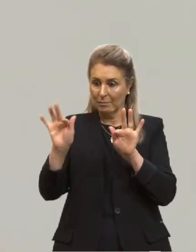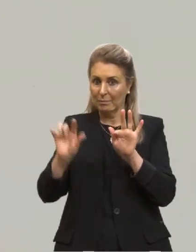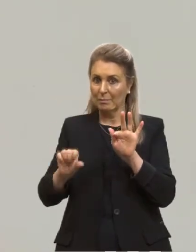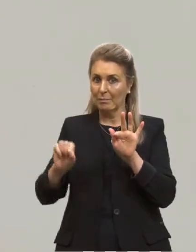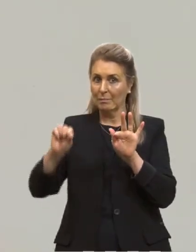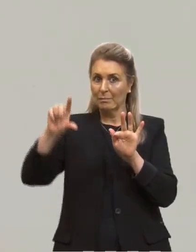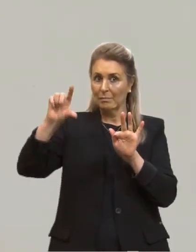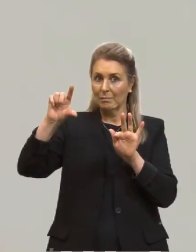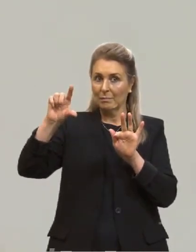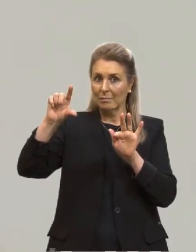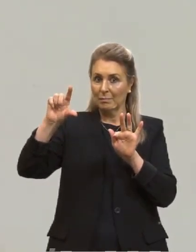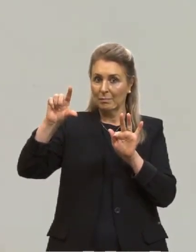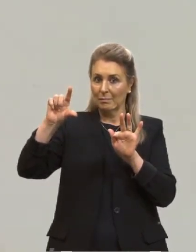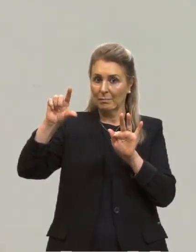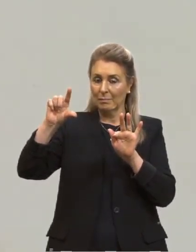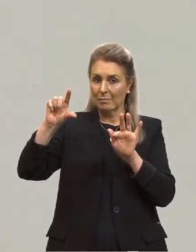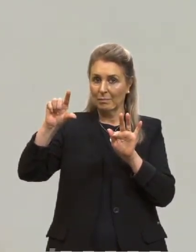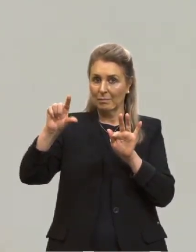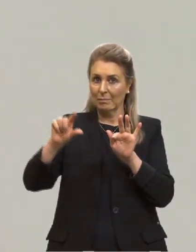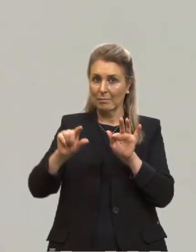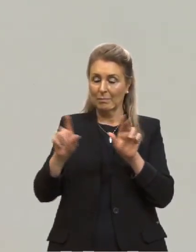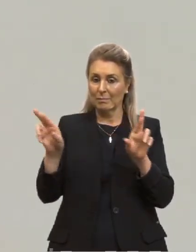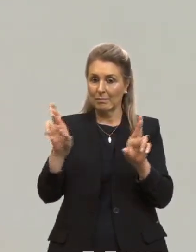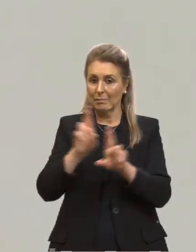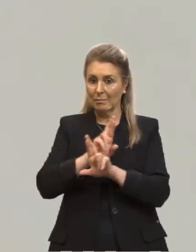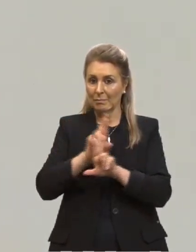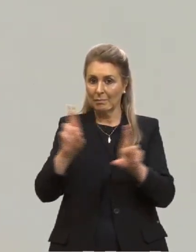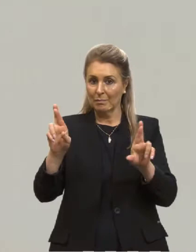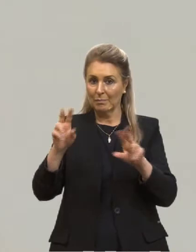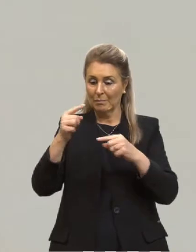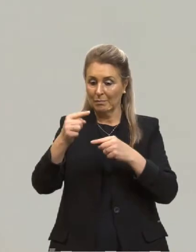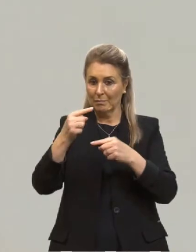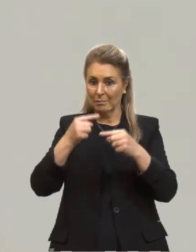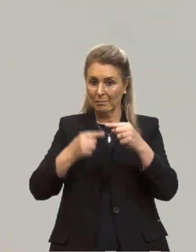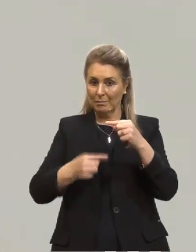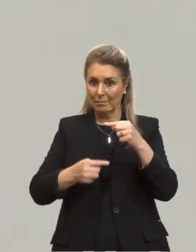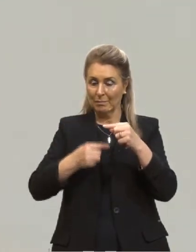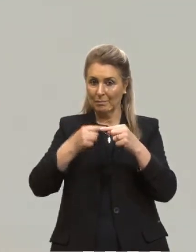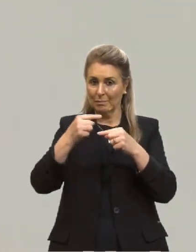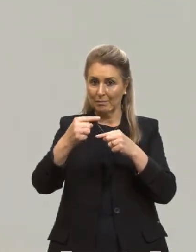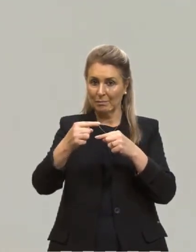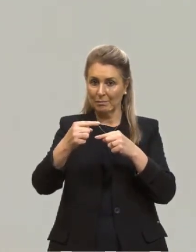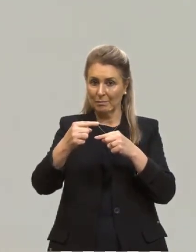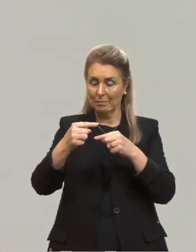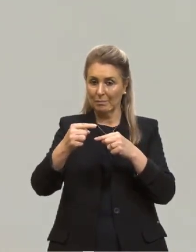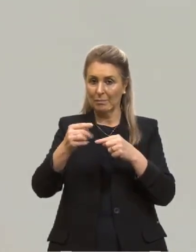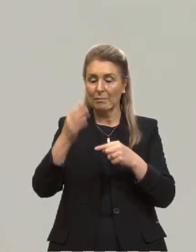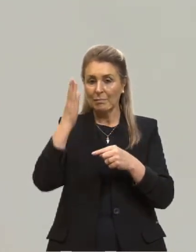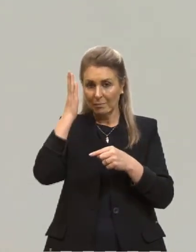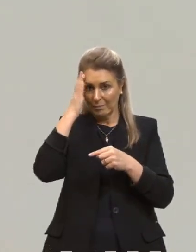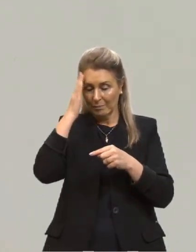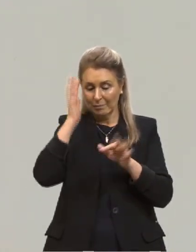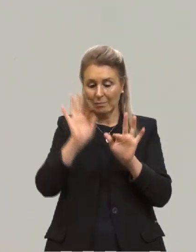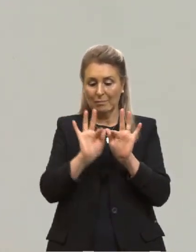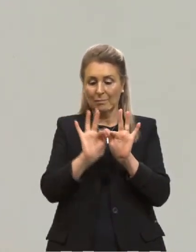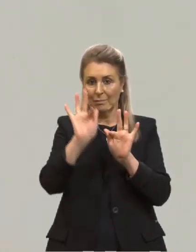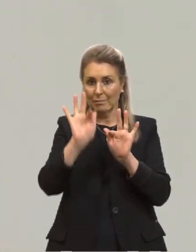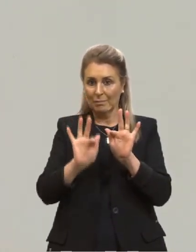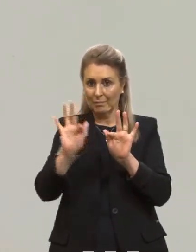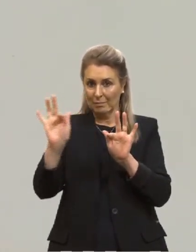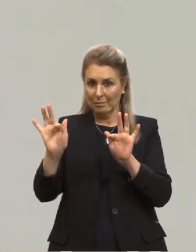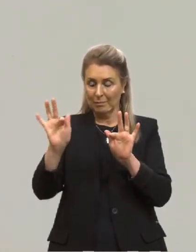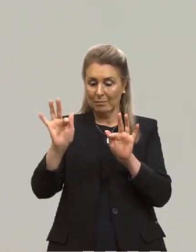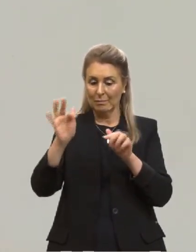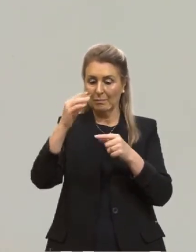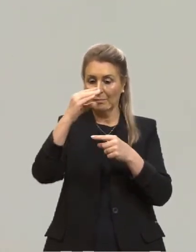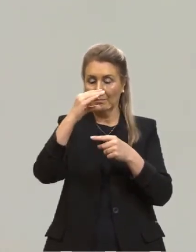Certo? Então, eu tenho uma relação aqui proporcional. Certo? Eu sei que F é igual a C